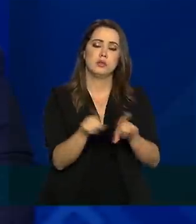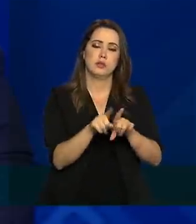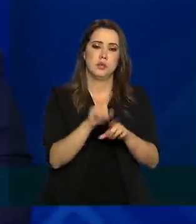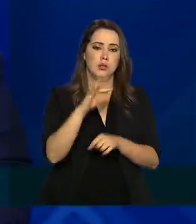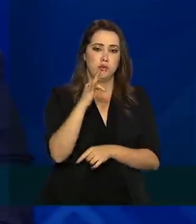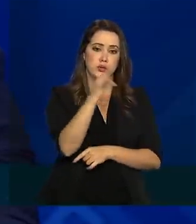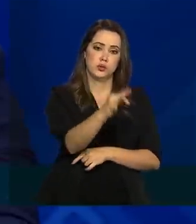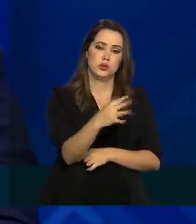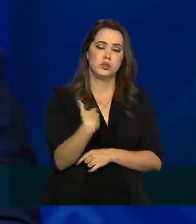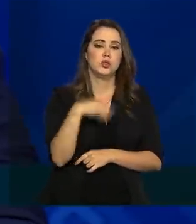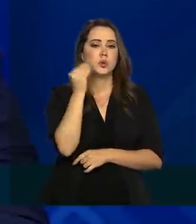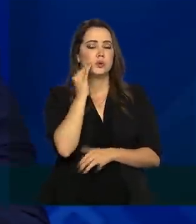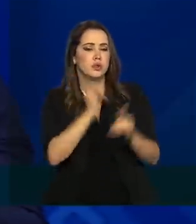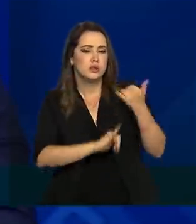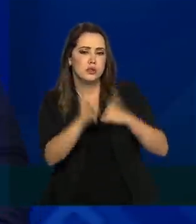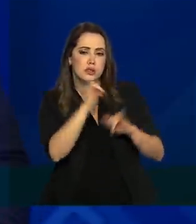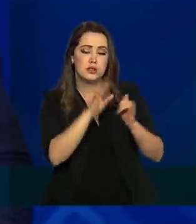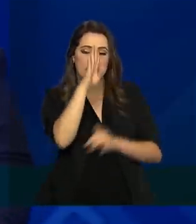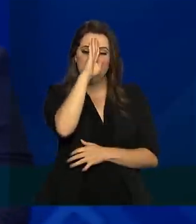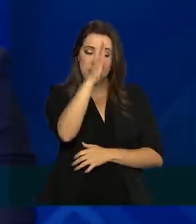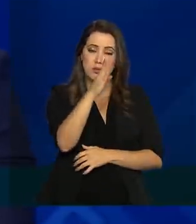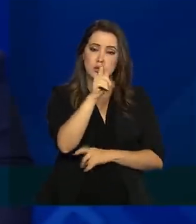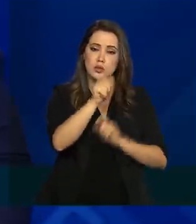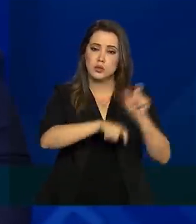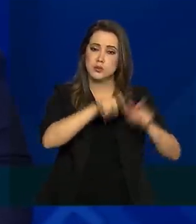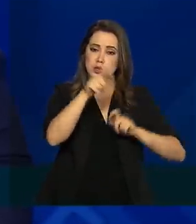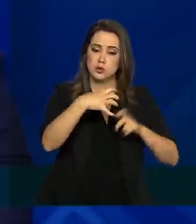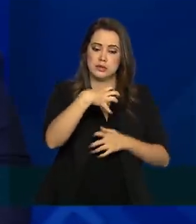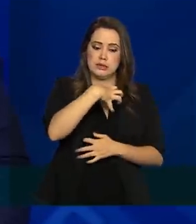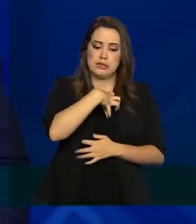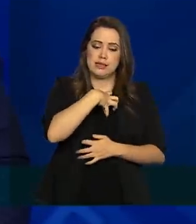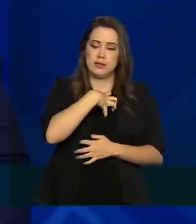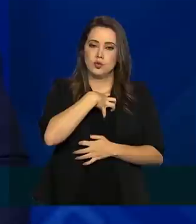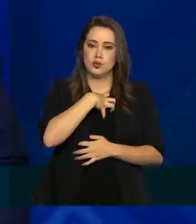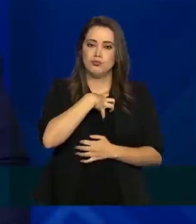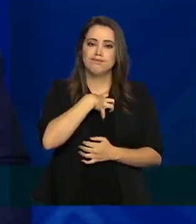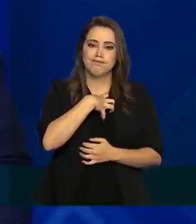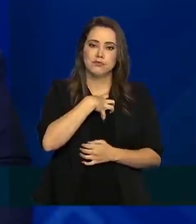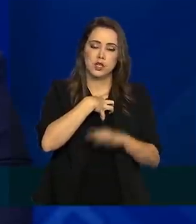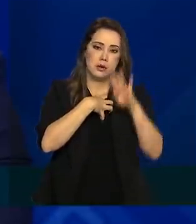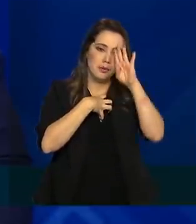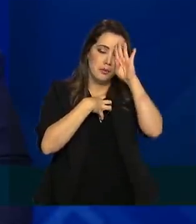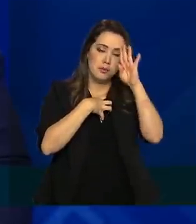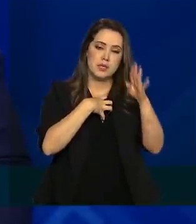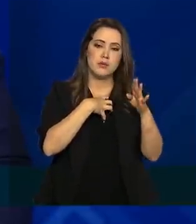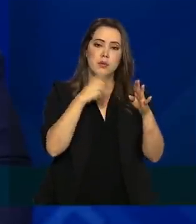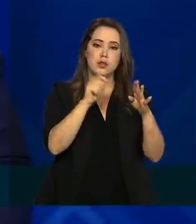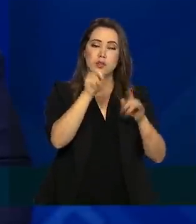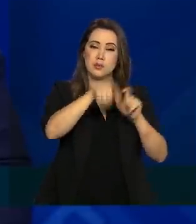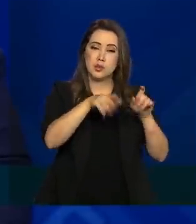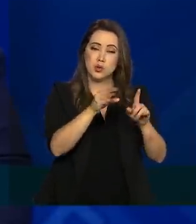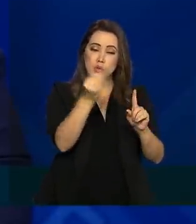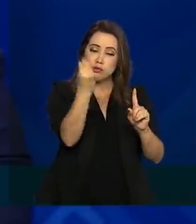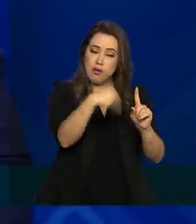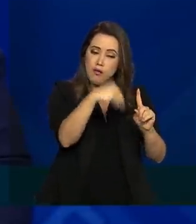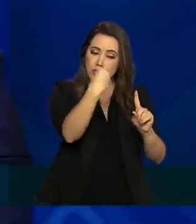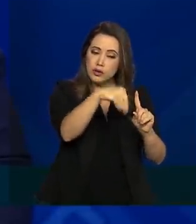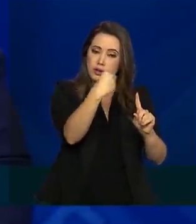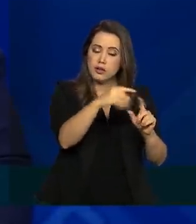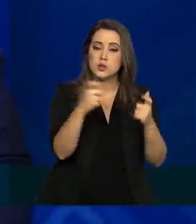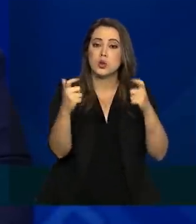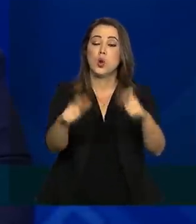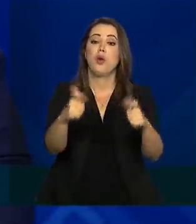então é uma questão de testar principalmente as pessoas sintomáticas, testar as pessoas vulneráveis, centros de